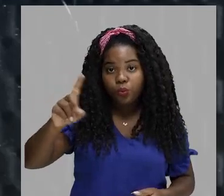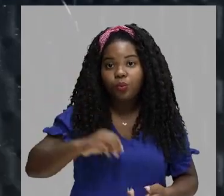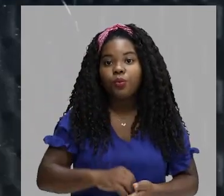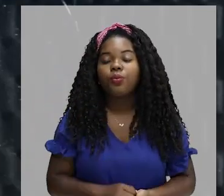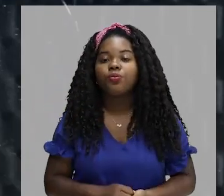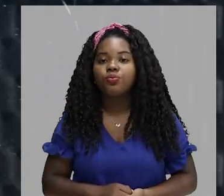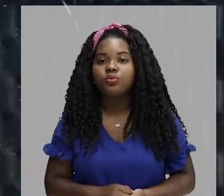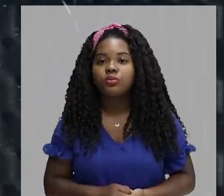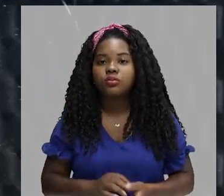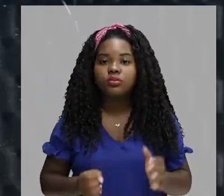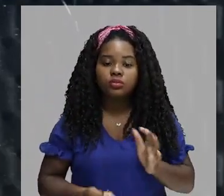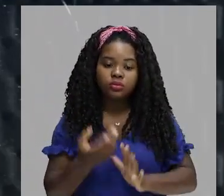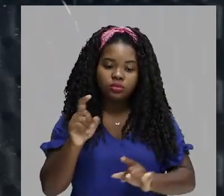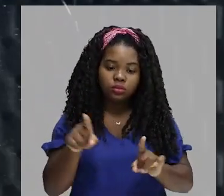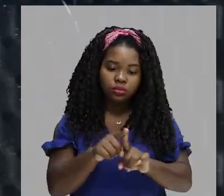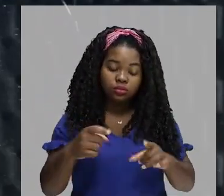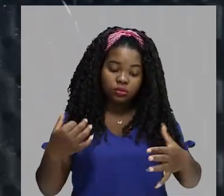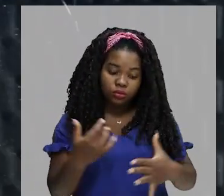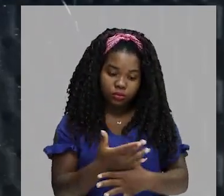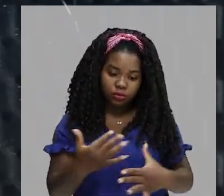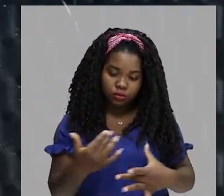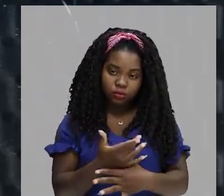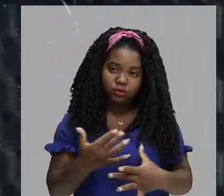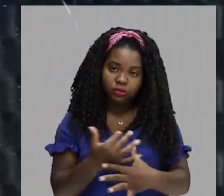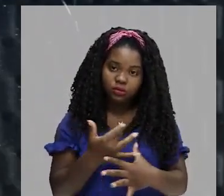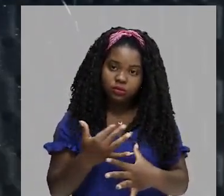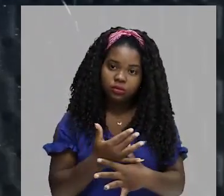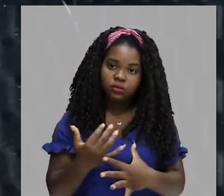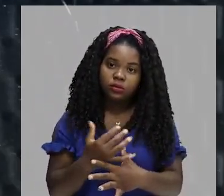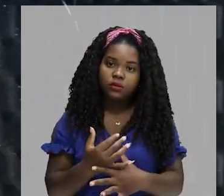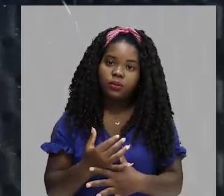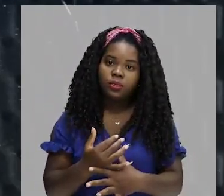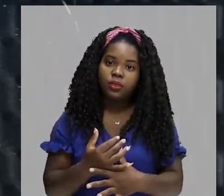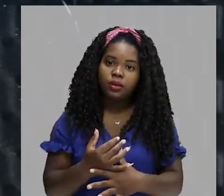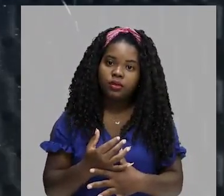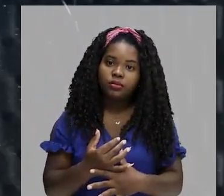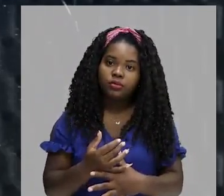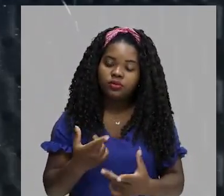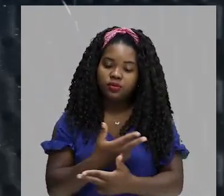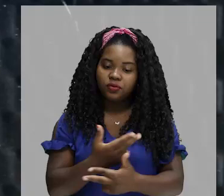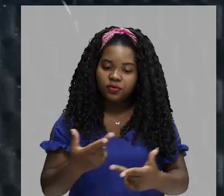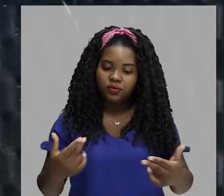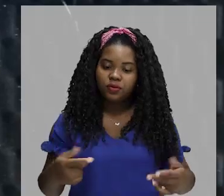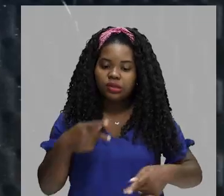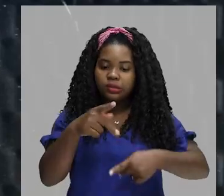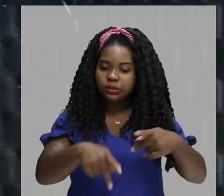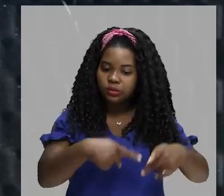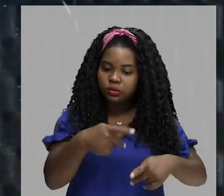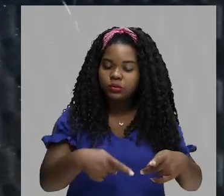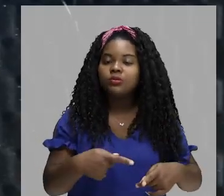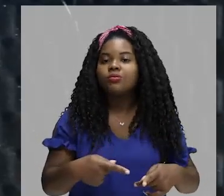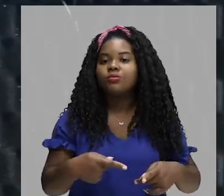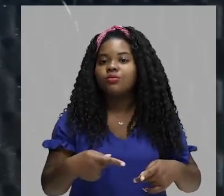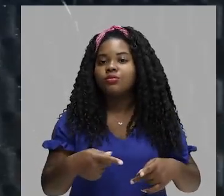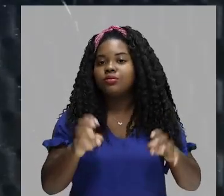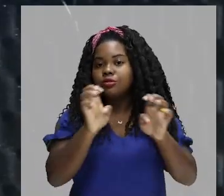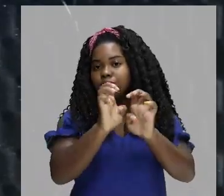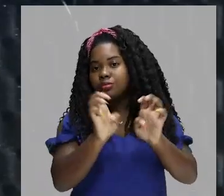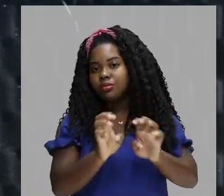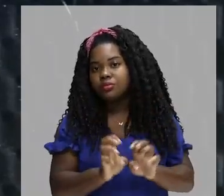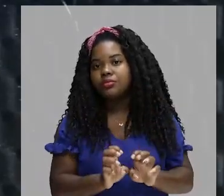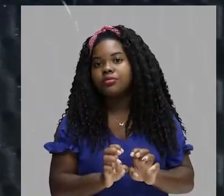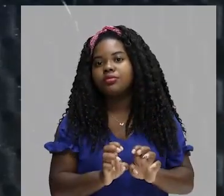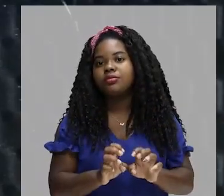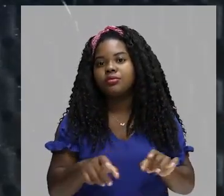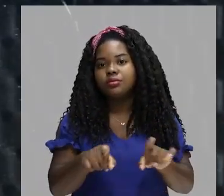disso, construíram cidades, cidades superpopulosas e com uma boa infraestrutura urbana. Olha o caso, por